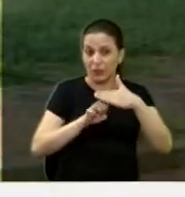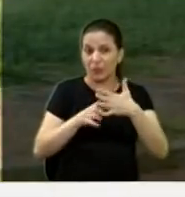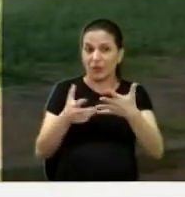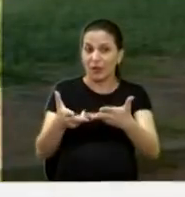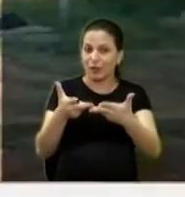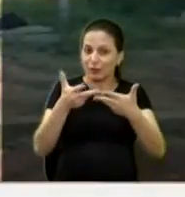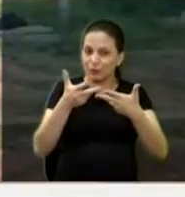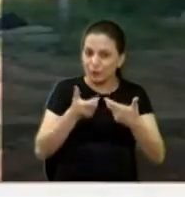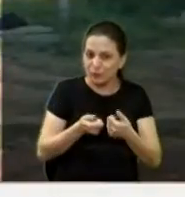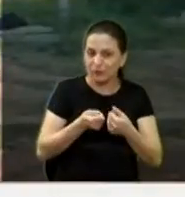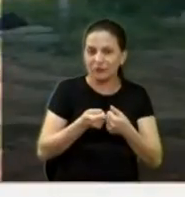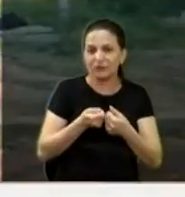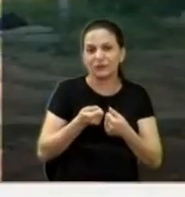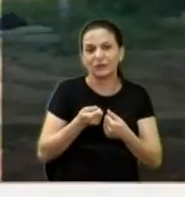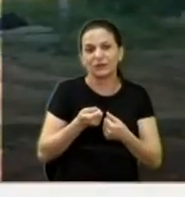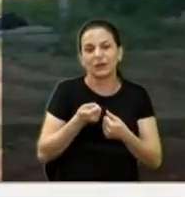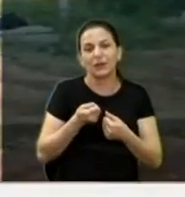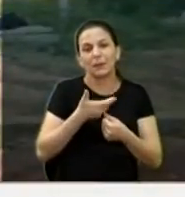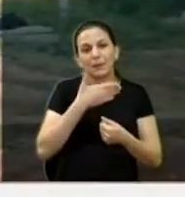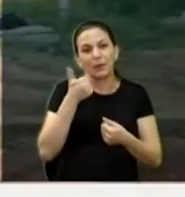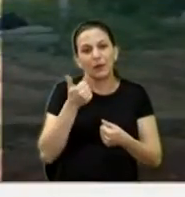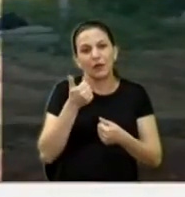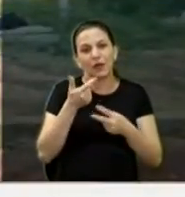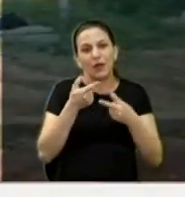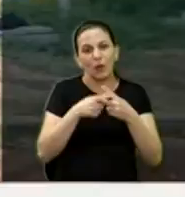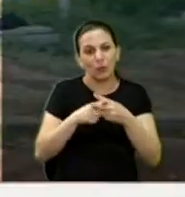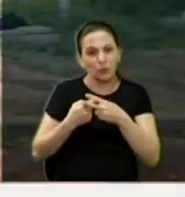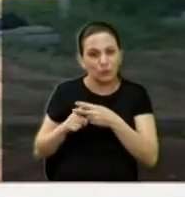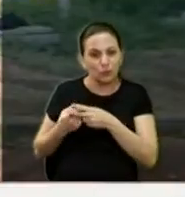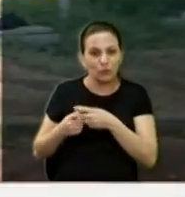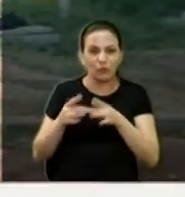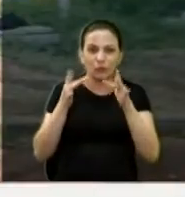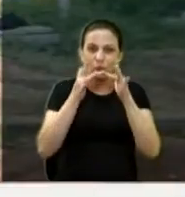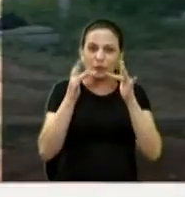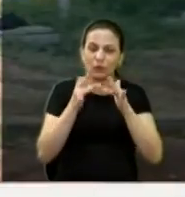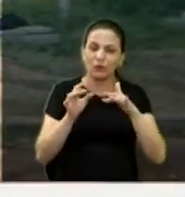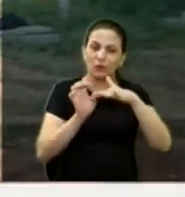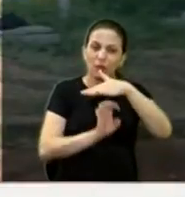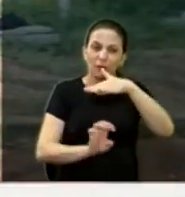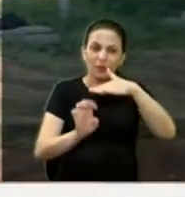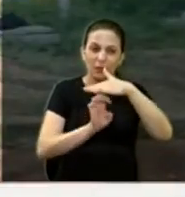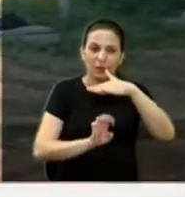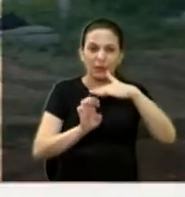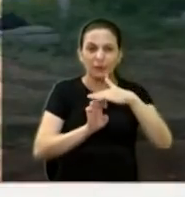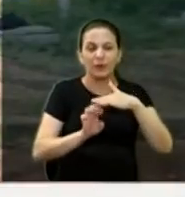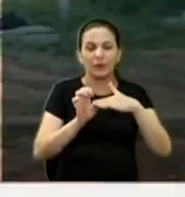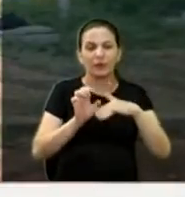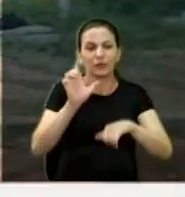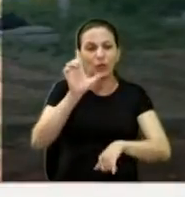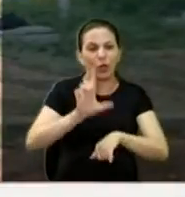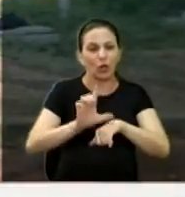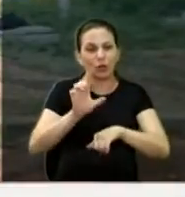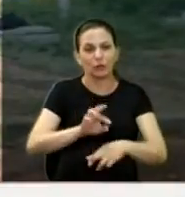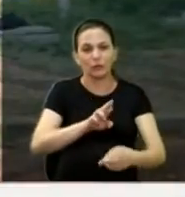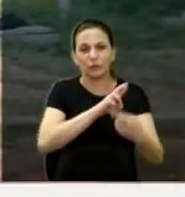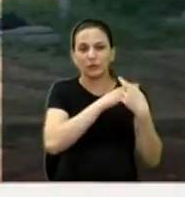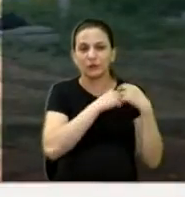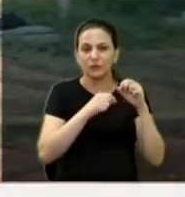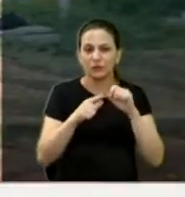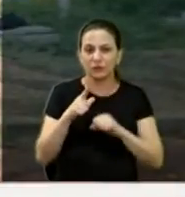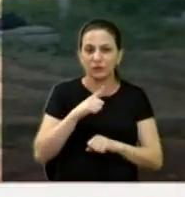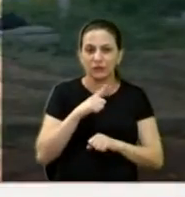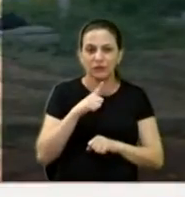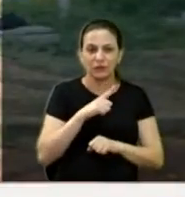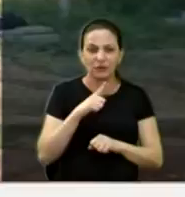incentivar no município essa prática, fazendo contatos com várias empresas, com vários comerciantes, para